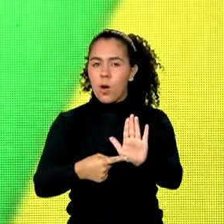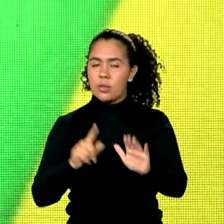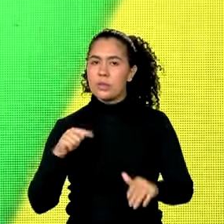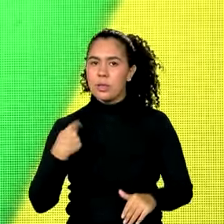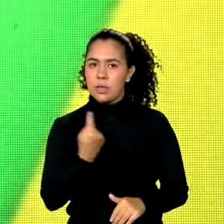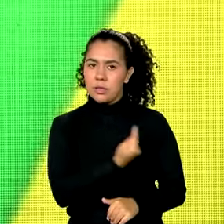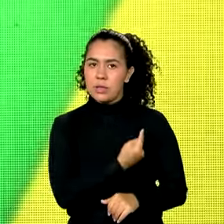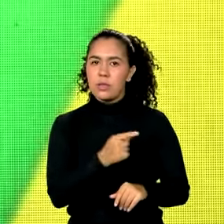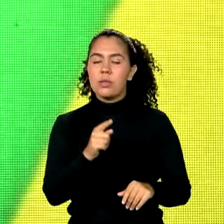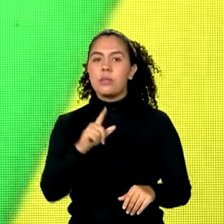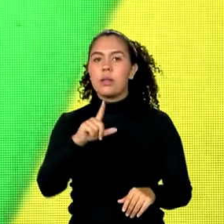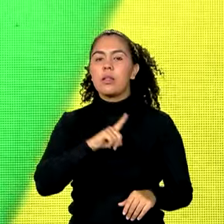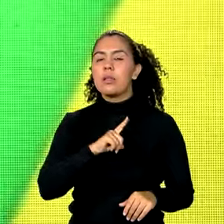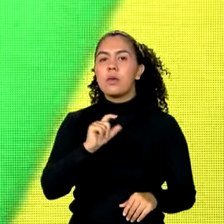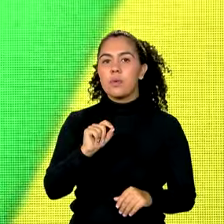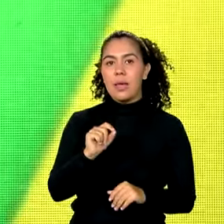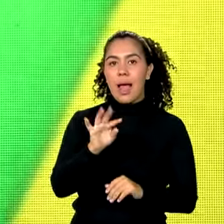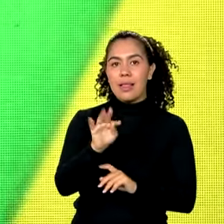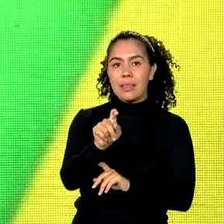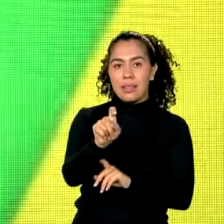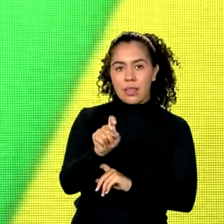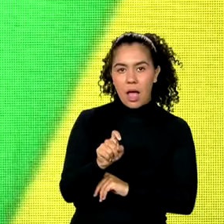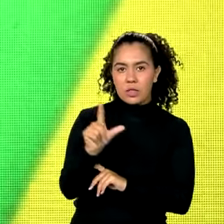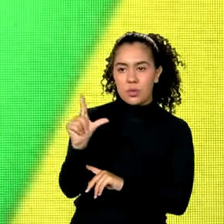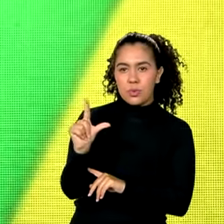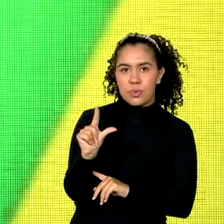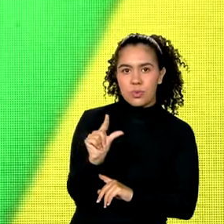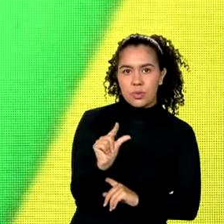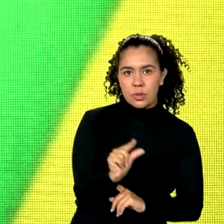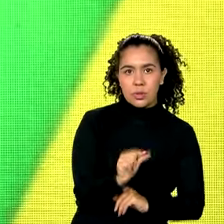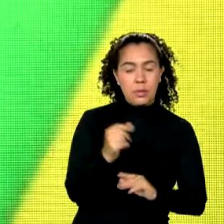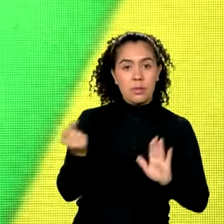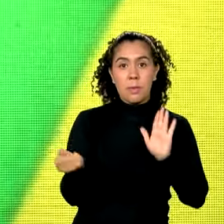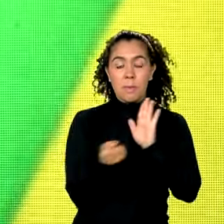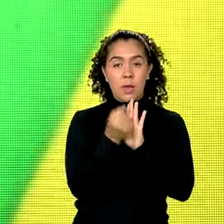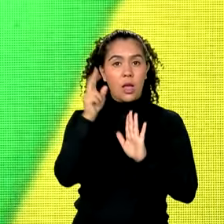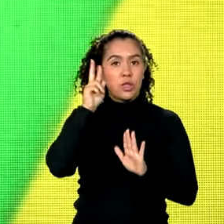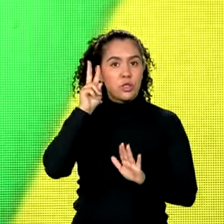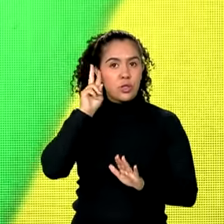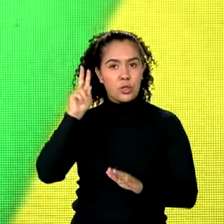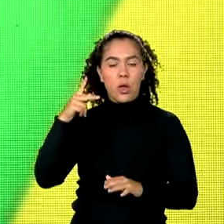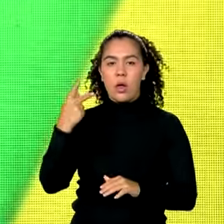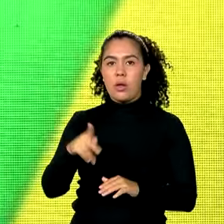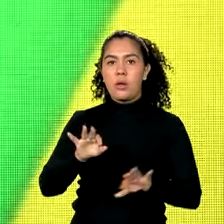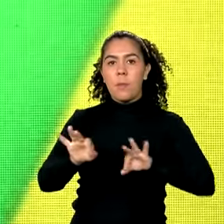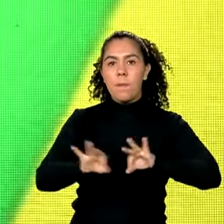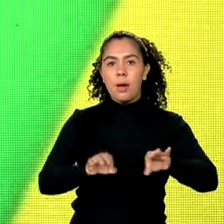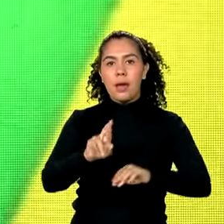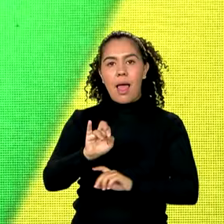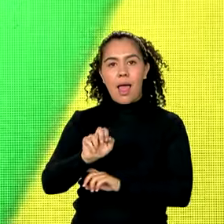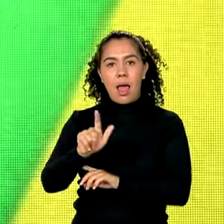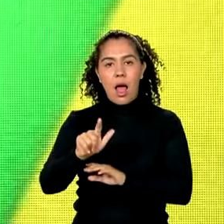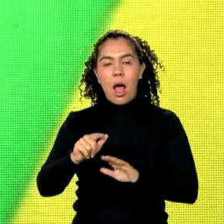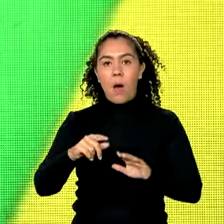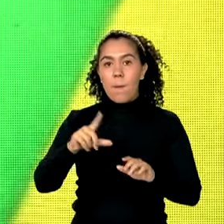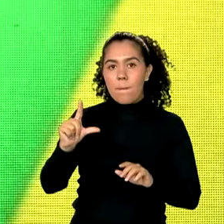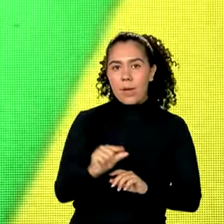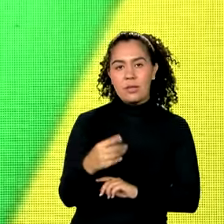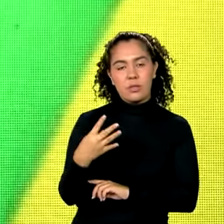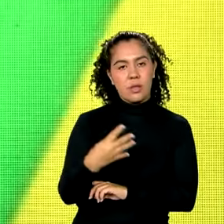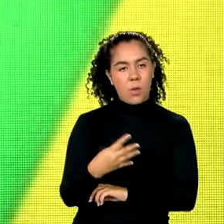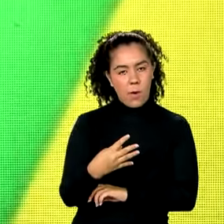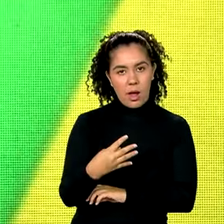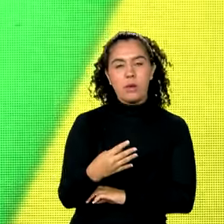a menor taxa de inflação anual, média num ciclo de governo em toda a história do plano real, abaixo de 4%. Destaco ainda a